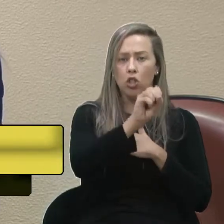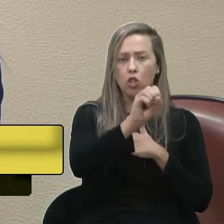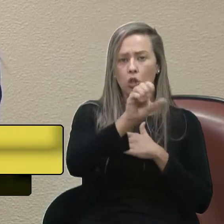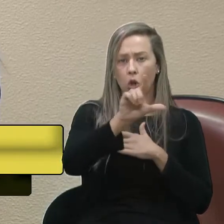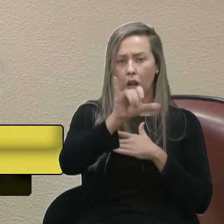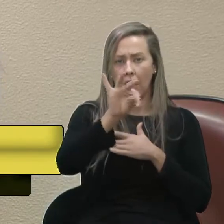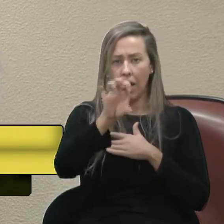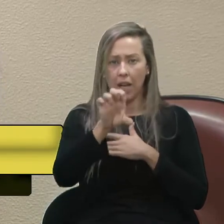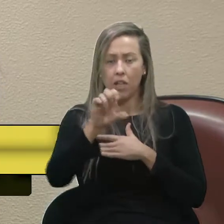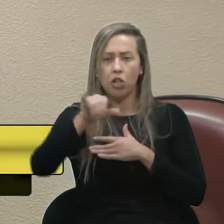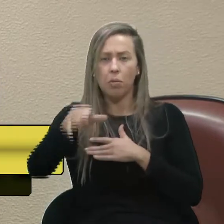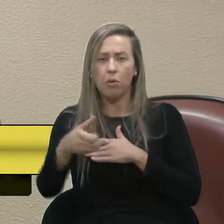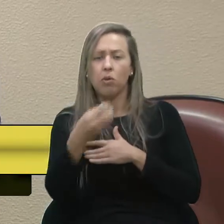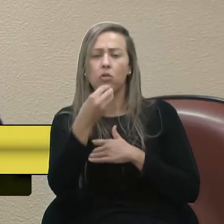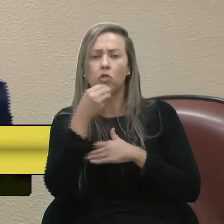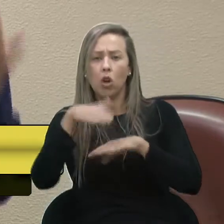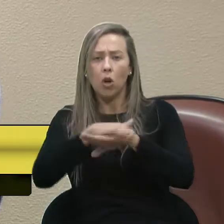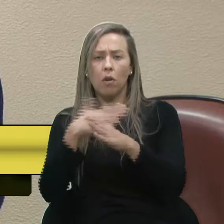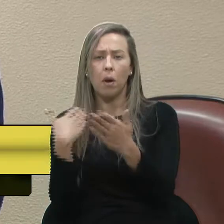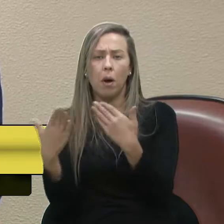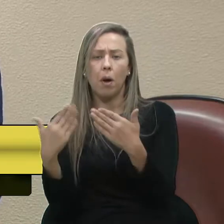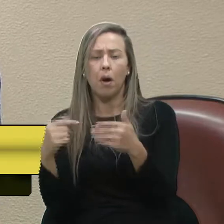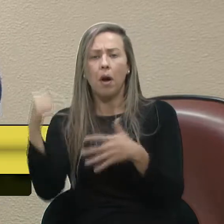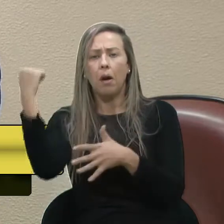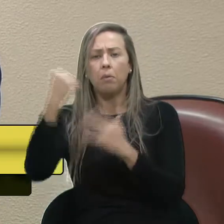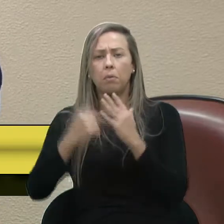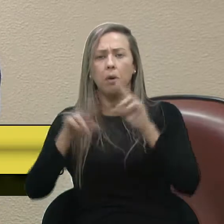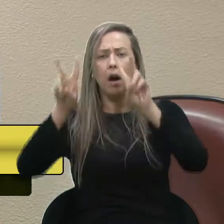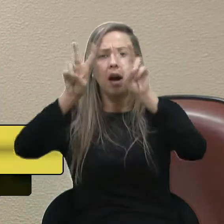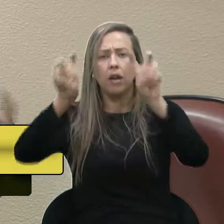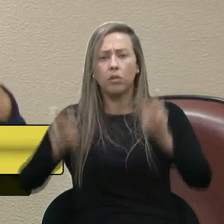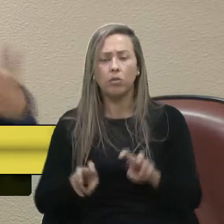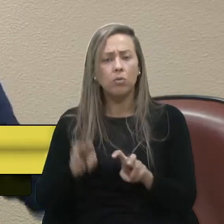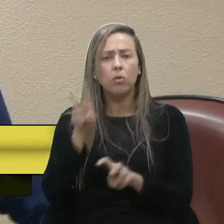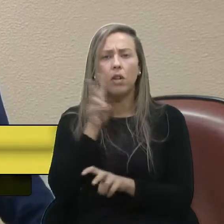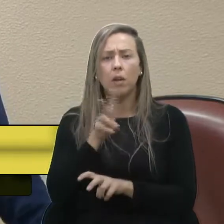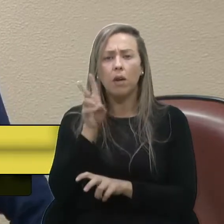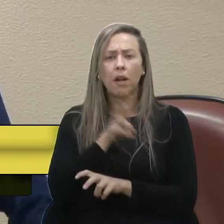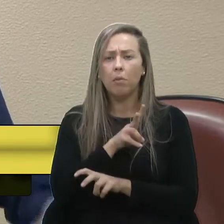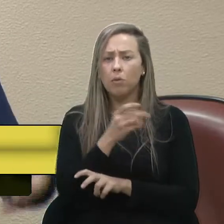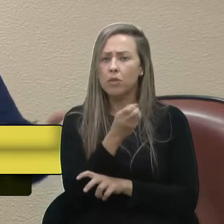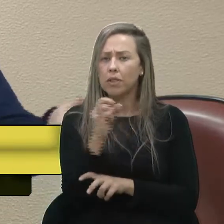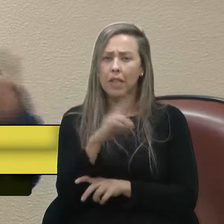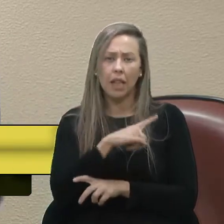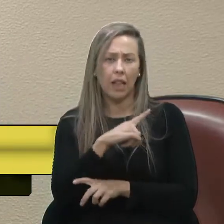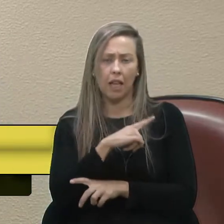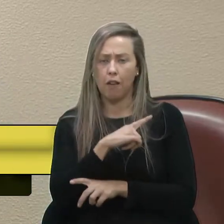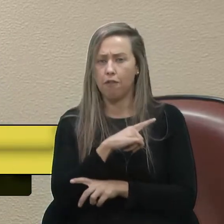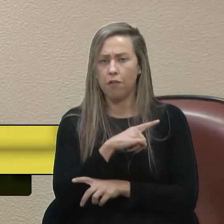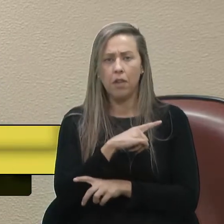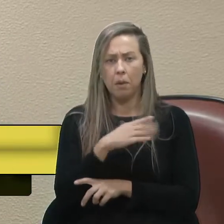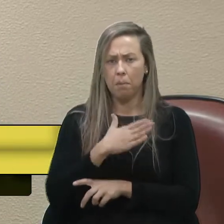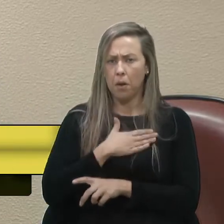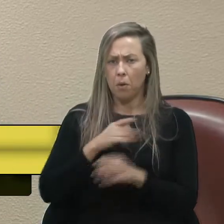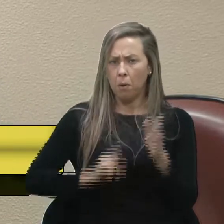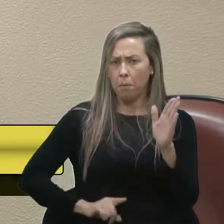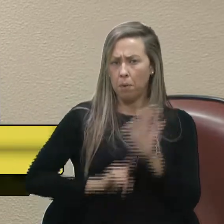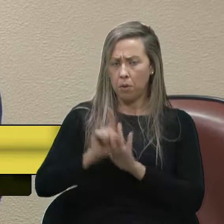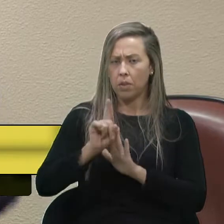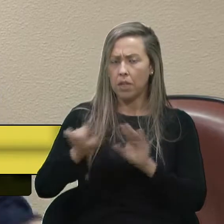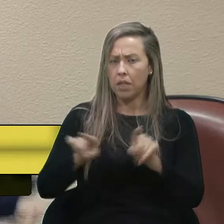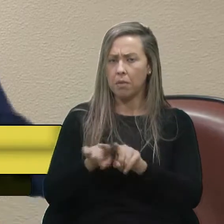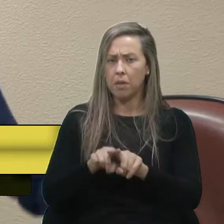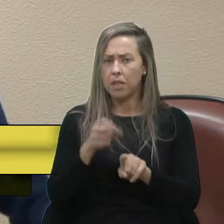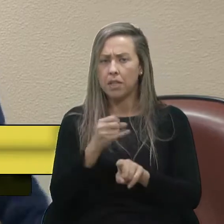teve a oportunidade de conversar com ele bastante, de falar sobre vários assuntos, não lembro, não sei se teve, segundo ele, o meu questionamento que fiz a ele,